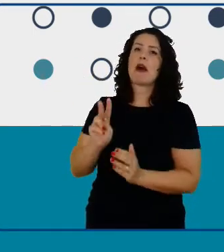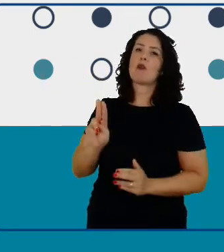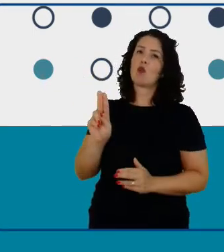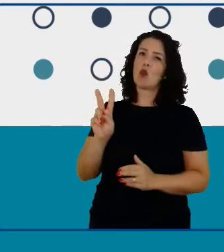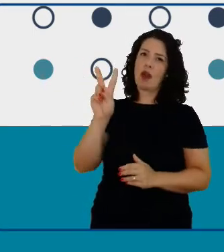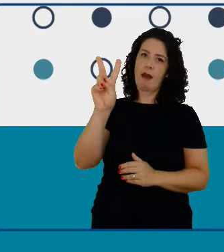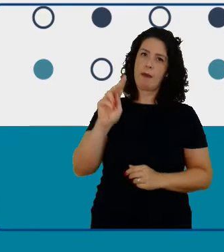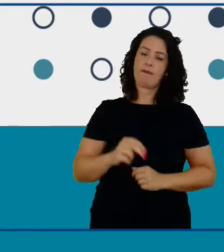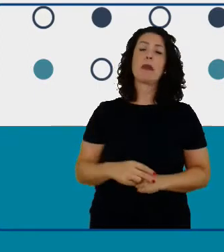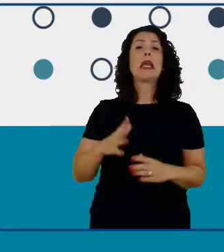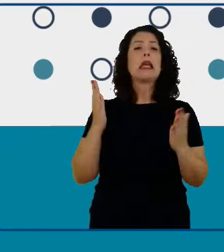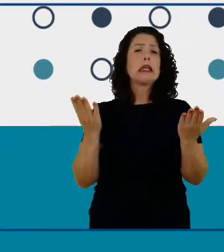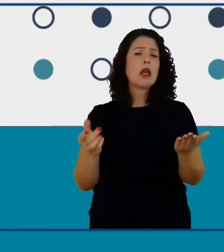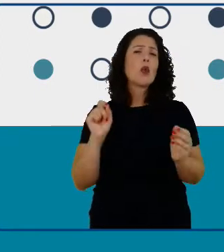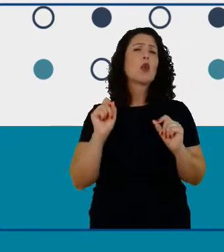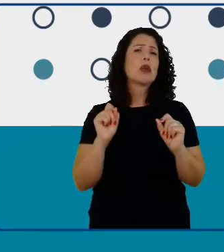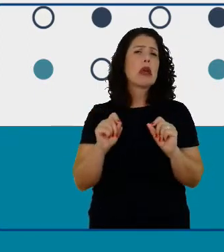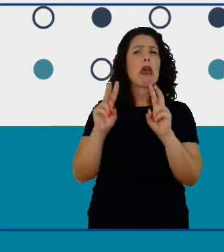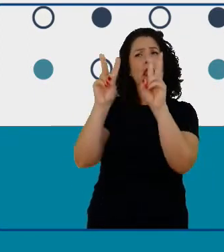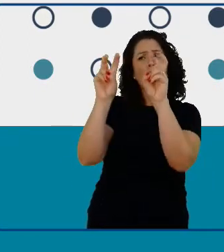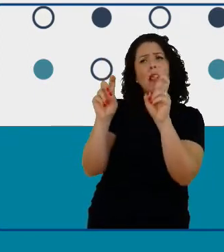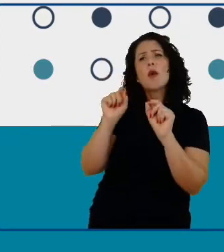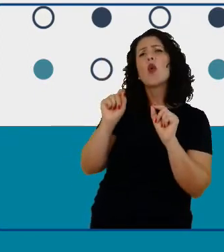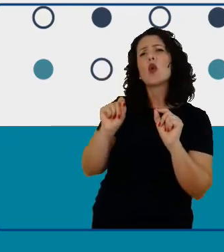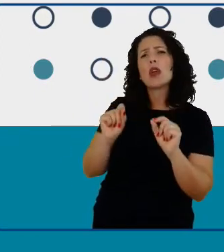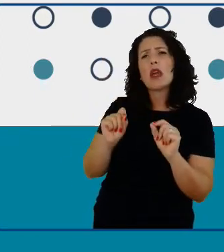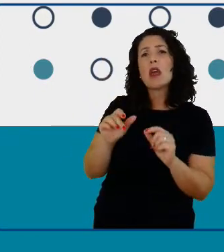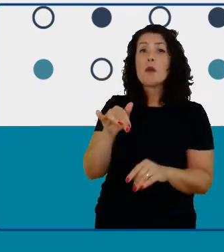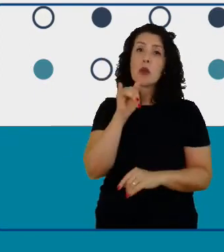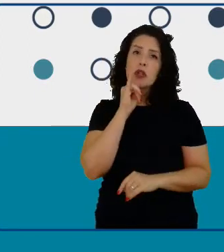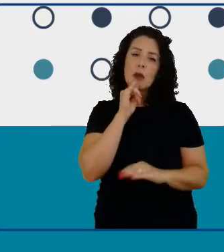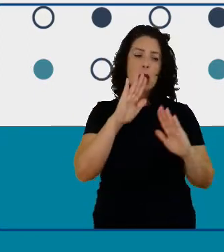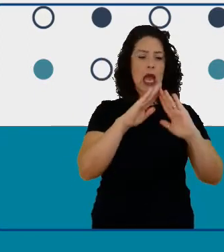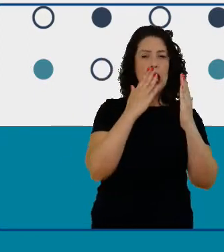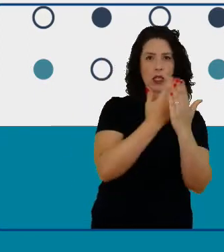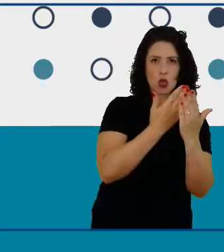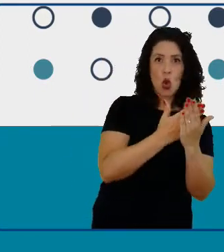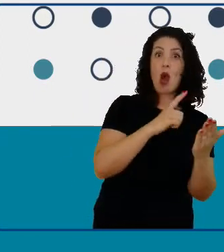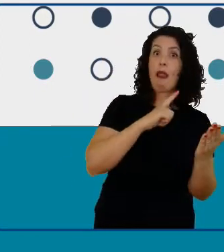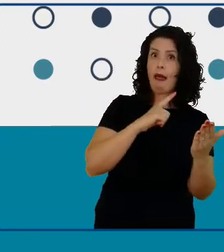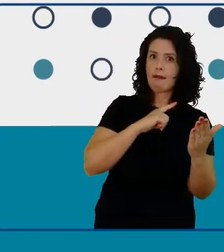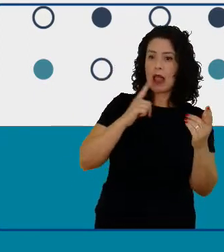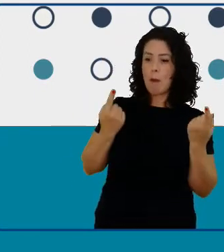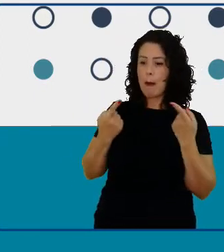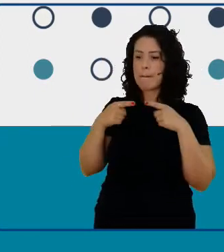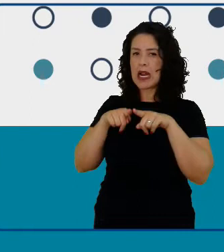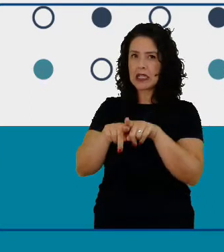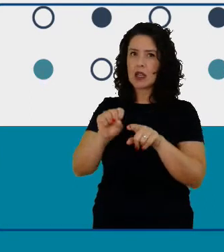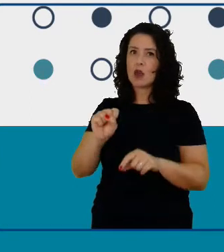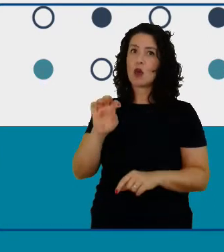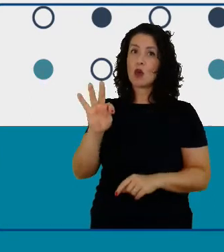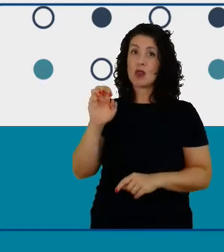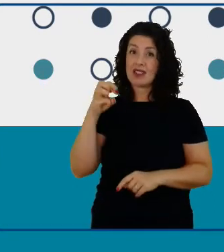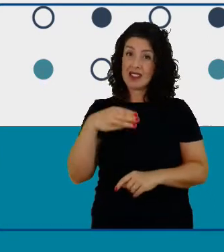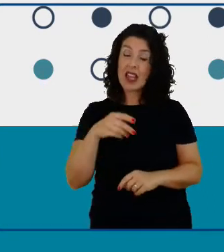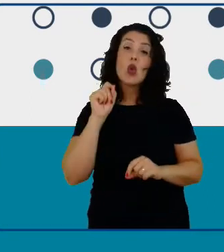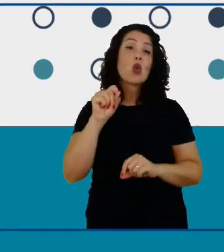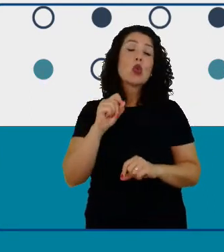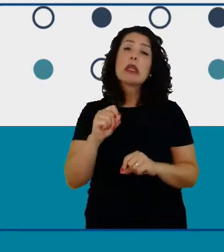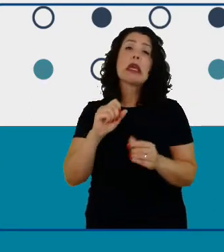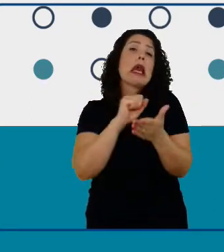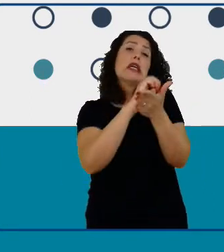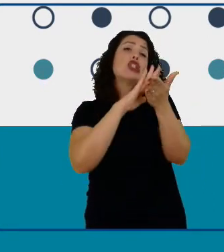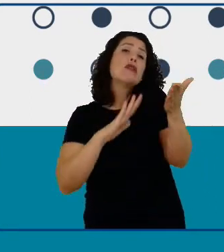levantamento é quando a escola tem um STEM club e está ativo que tipo de atividade eles têm quais são as barreiras quais são os